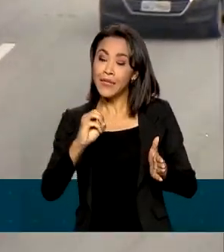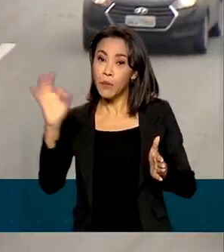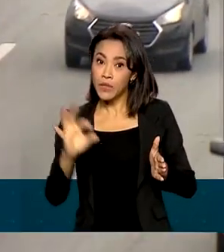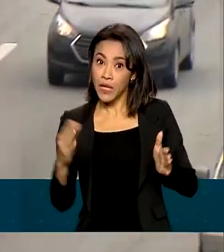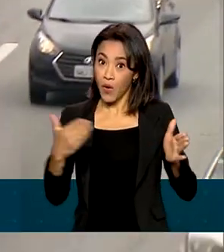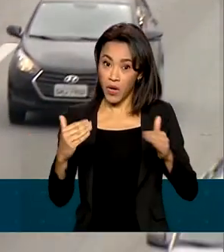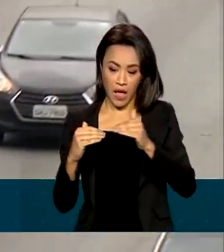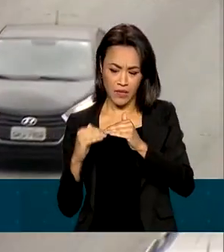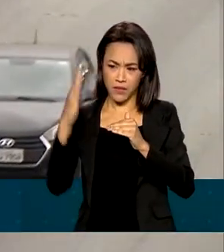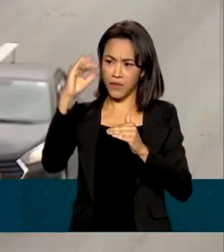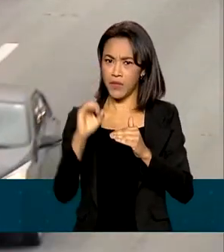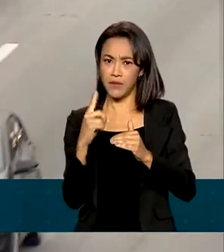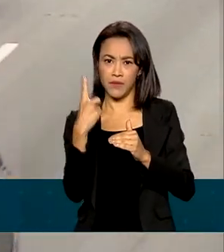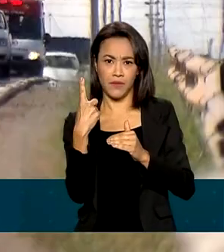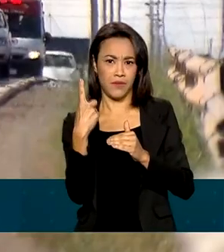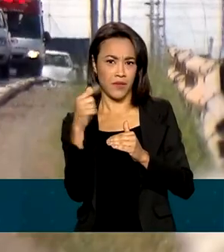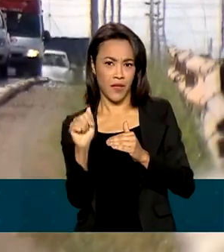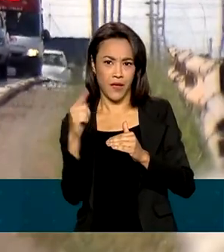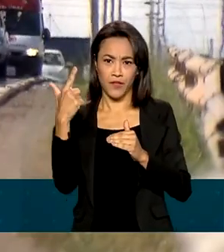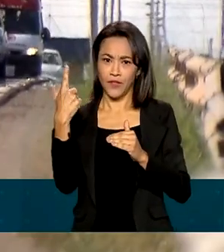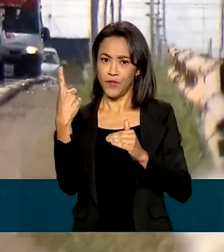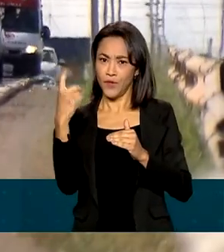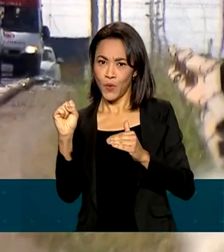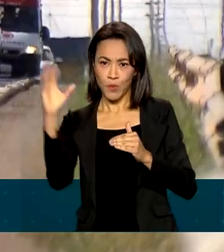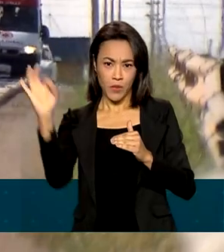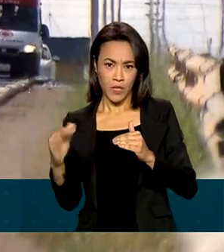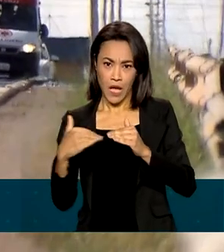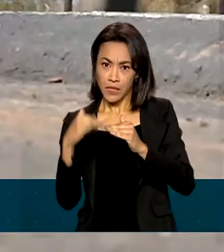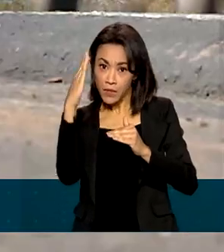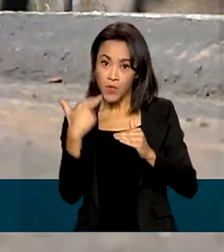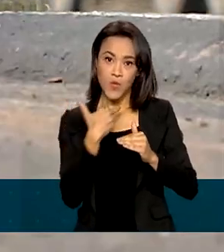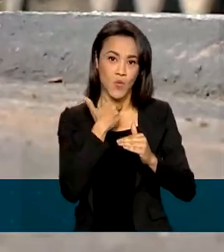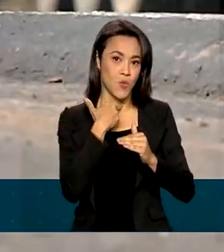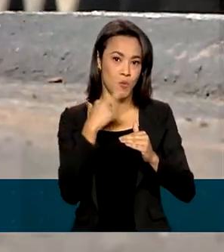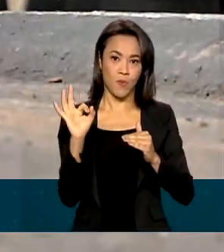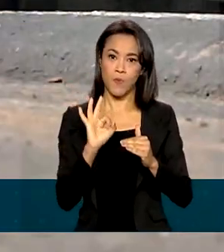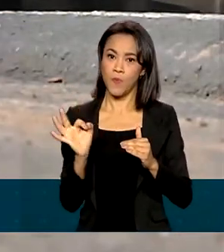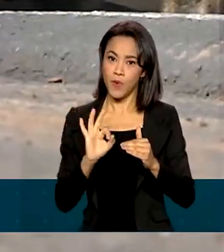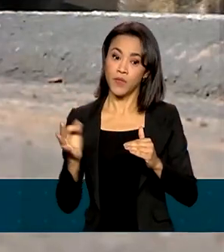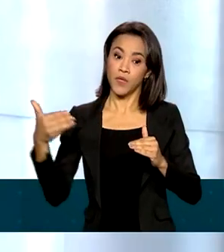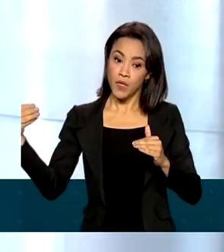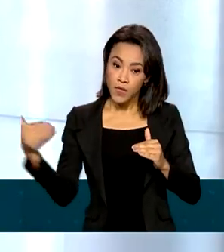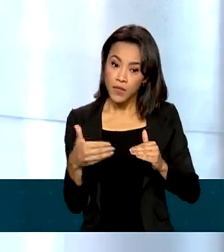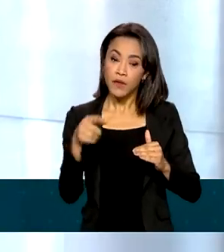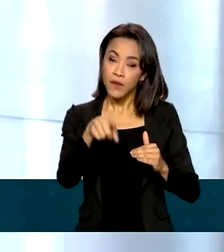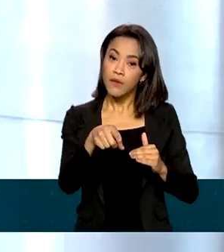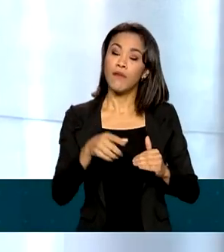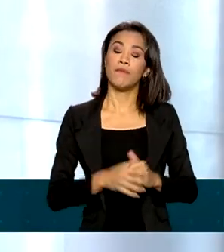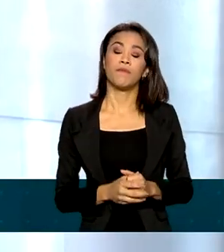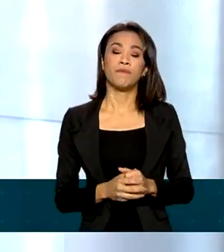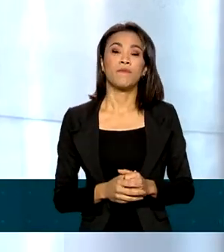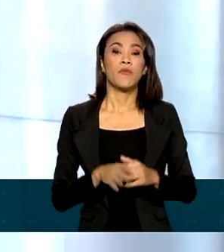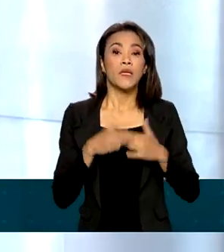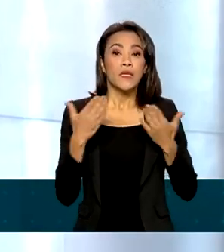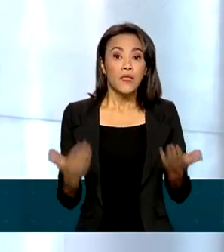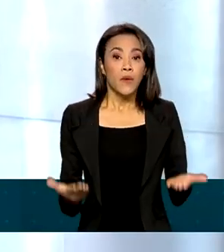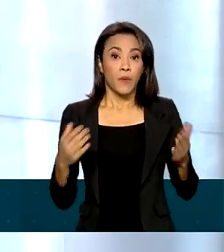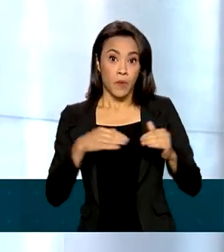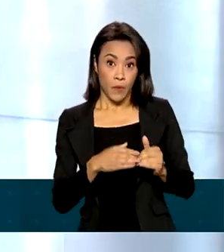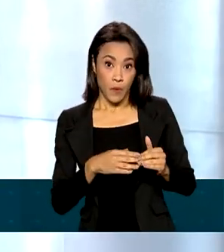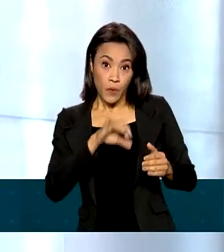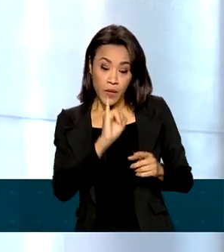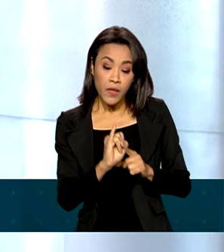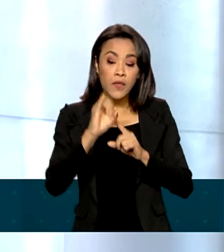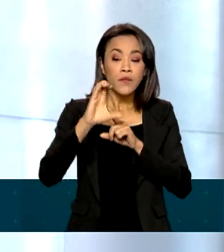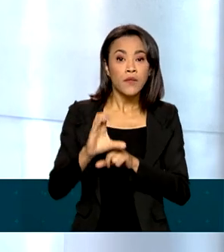% ou 18%. Essa é a alíquota para serviços essenciais praticada na maioria dos estados. Como o ICMS